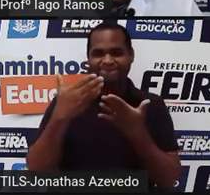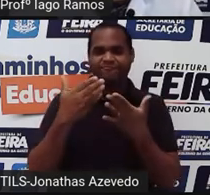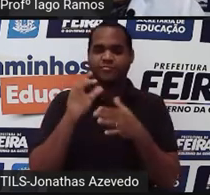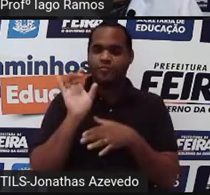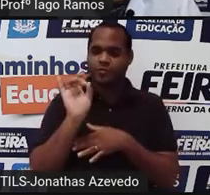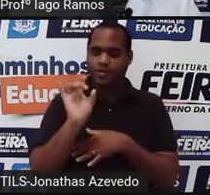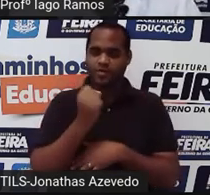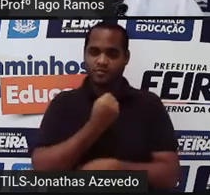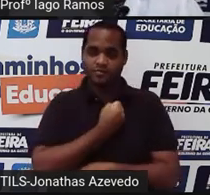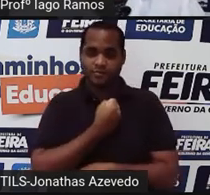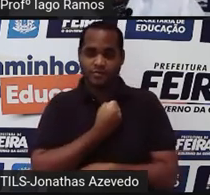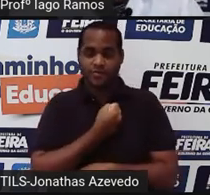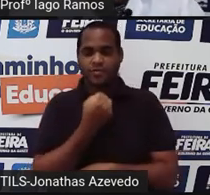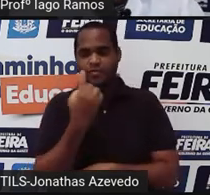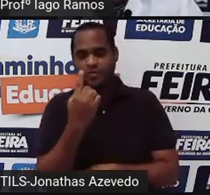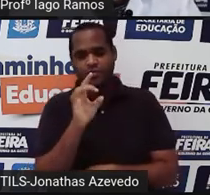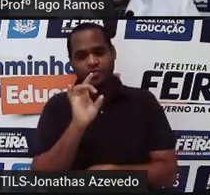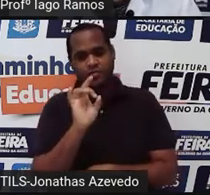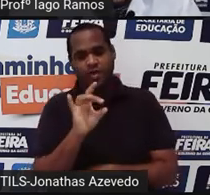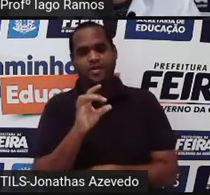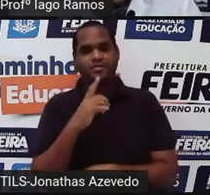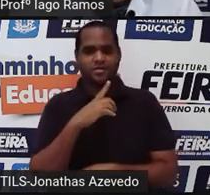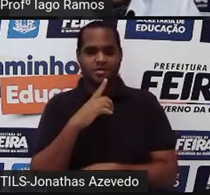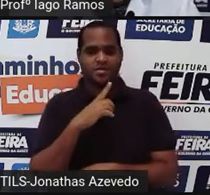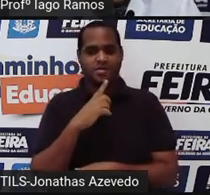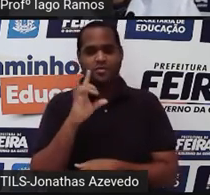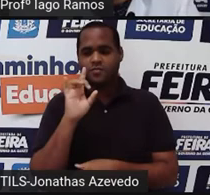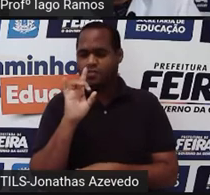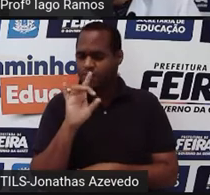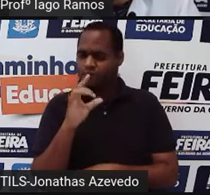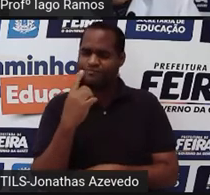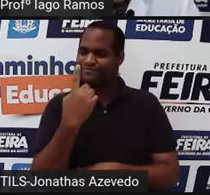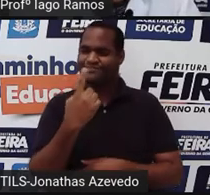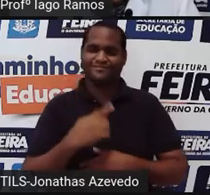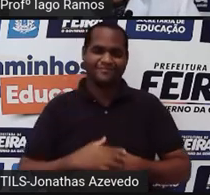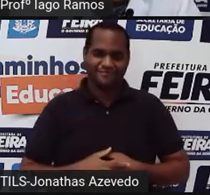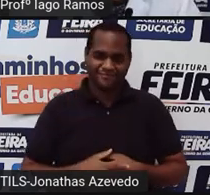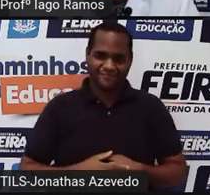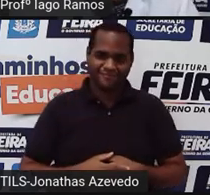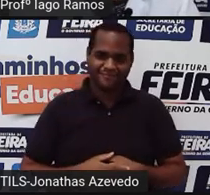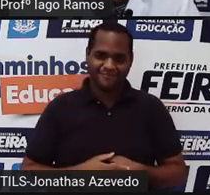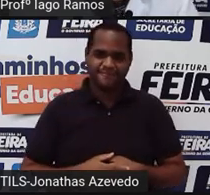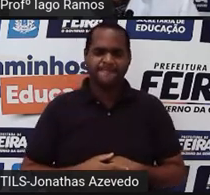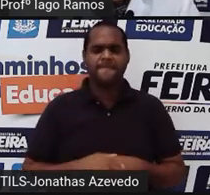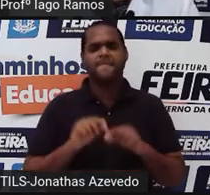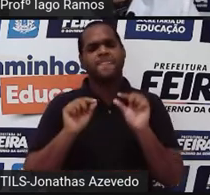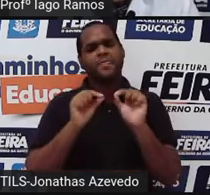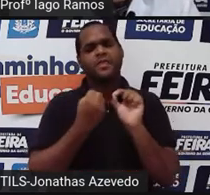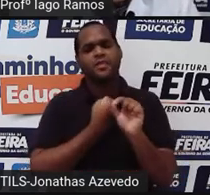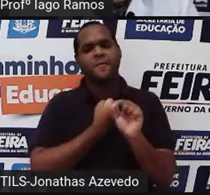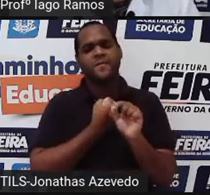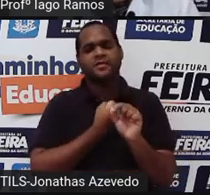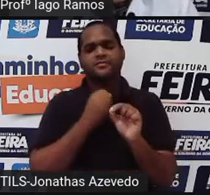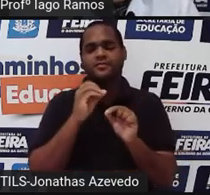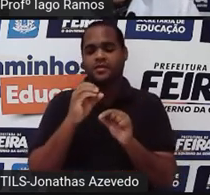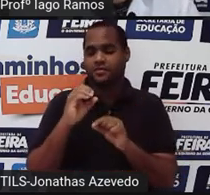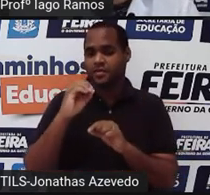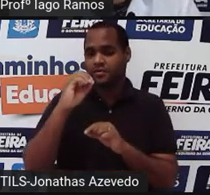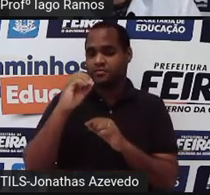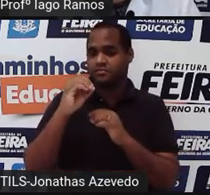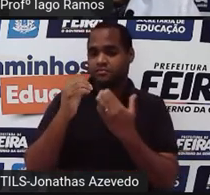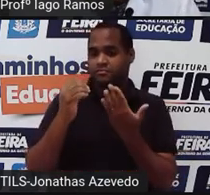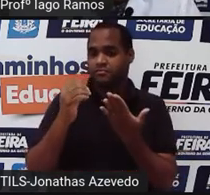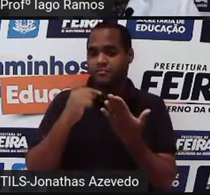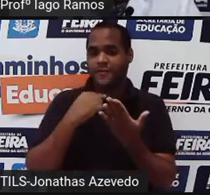tem um número que é elevado a 0 que não dá 1. Só tem um. E que número é esse que é elevado a 0 e não dá 1?